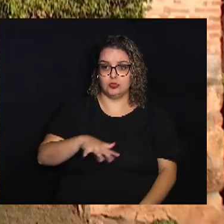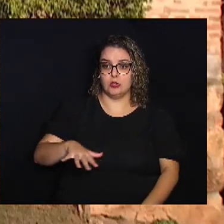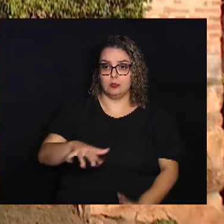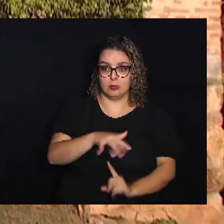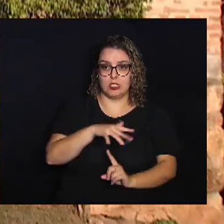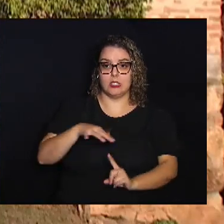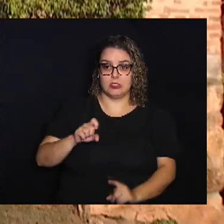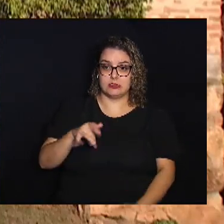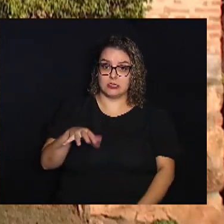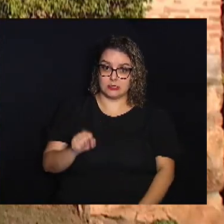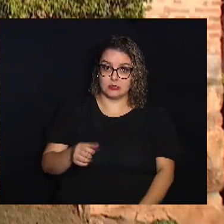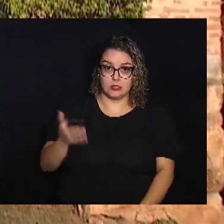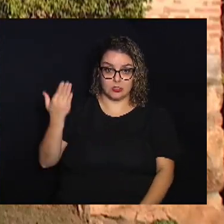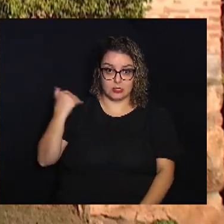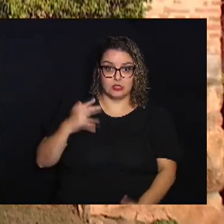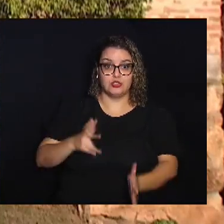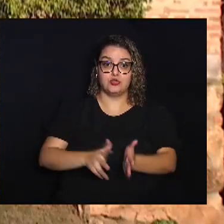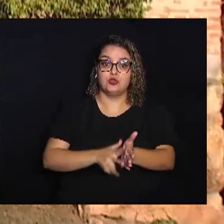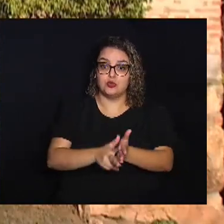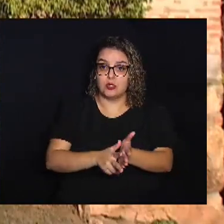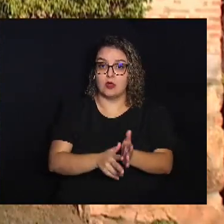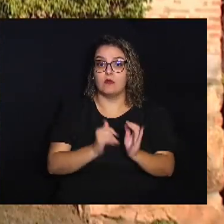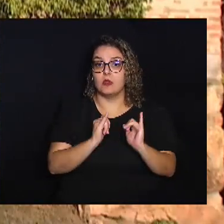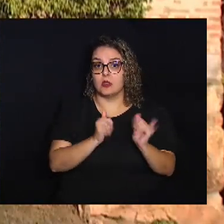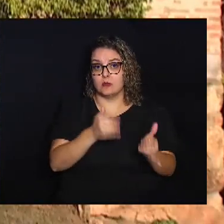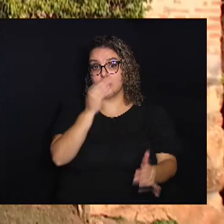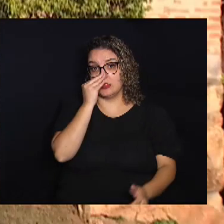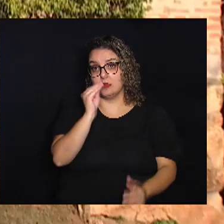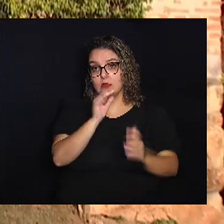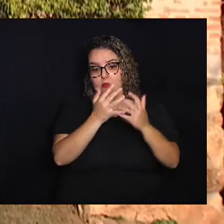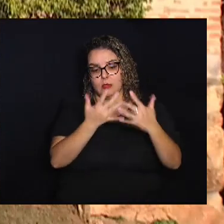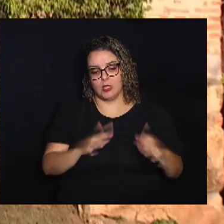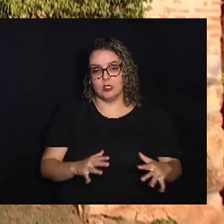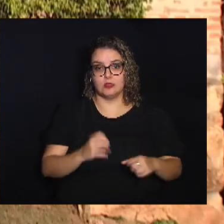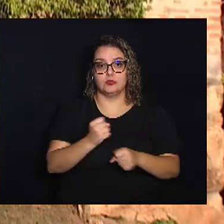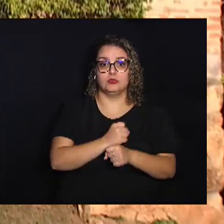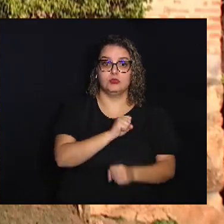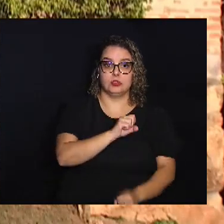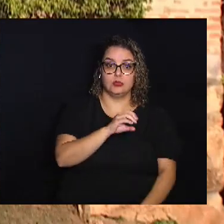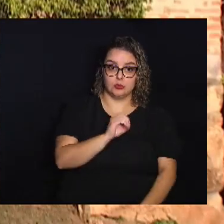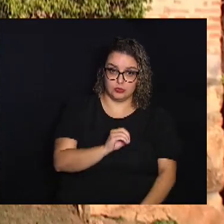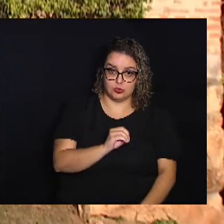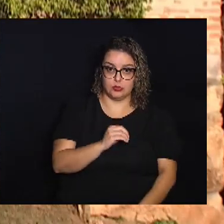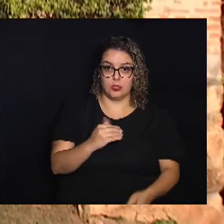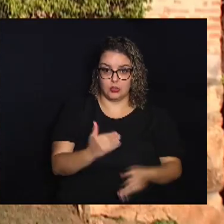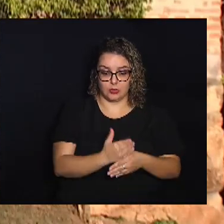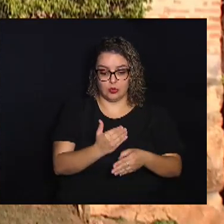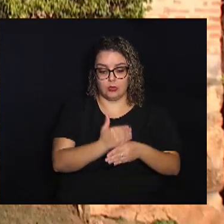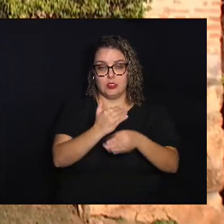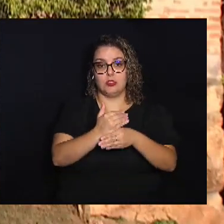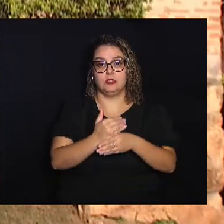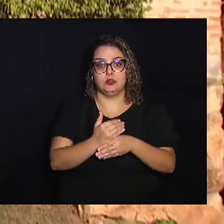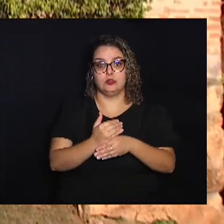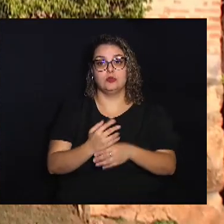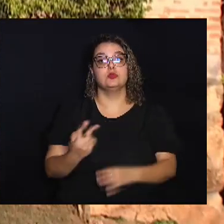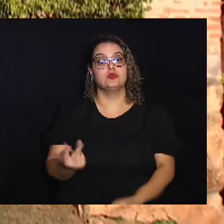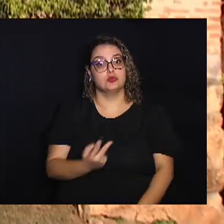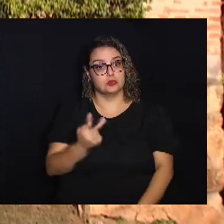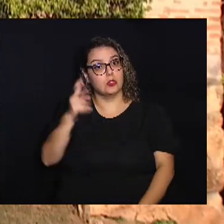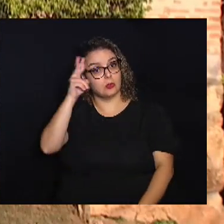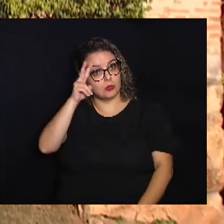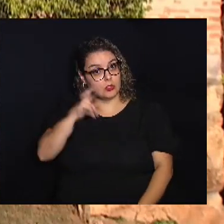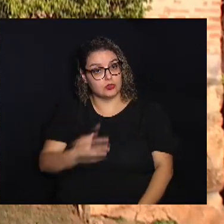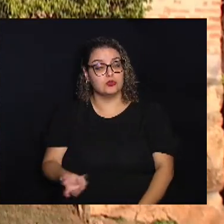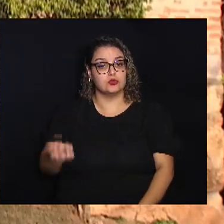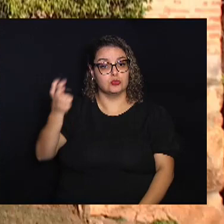Como roteiro Foi abandonada E demolida Nos anos 80 E foi reconstruída Devido ao seu valor Histórico-cultural